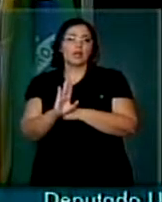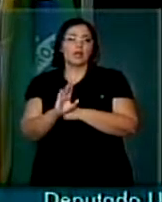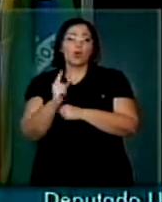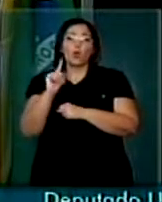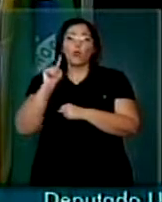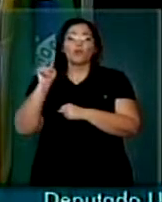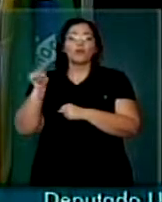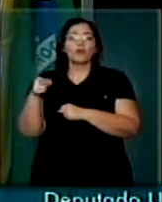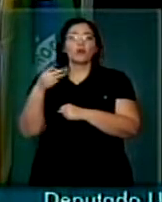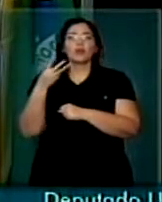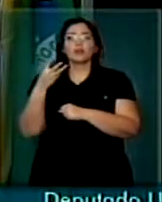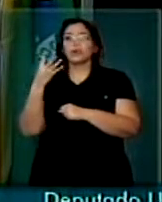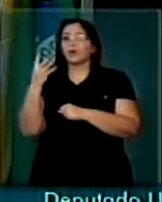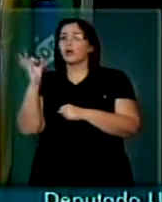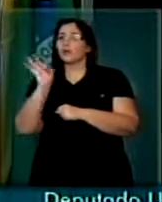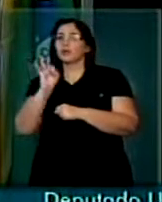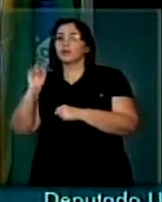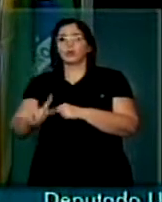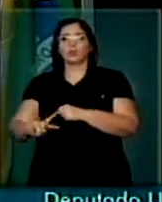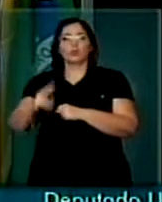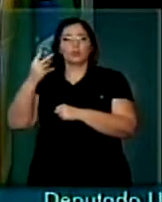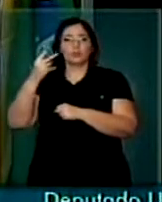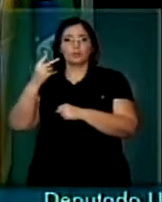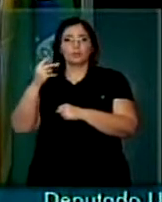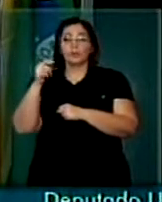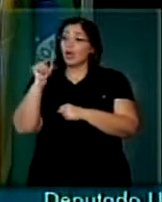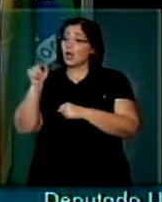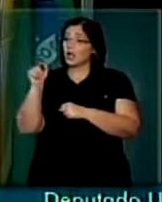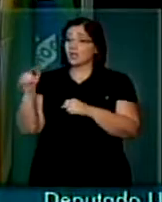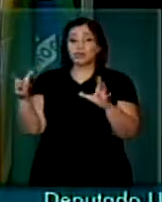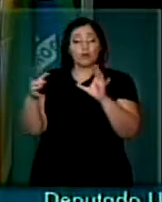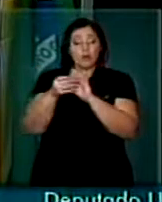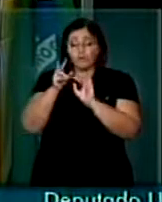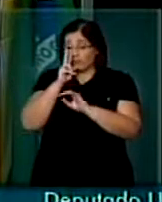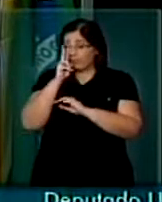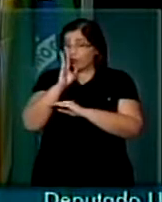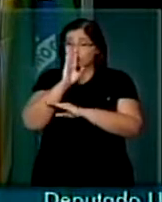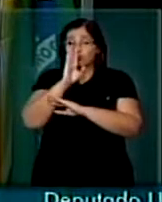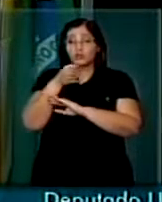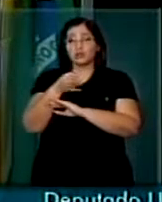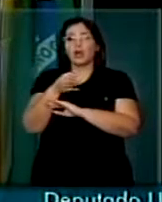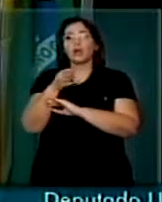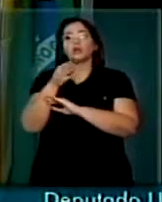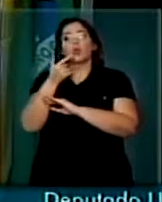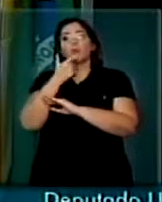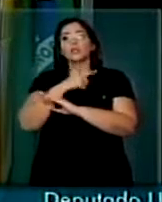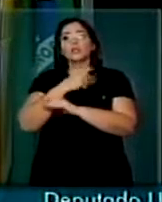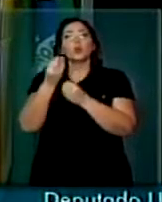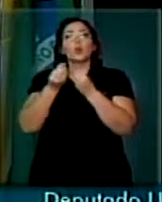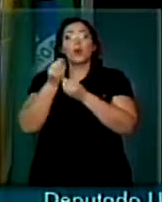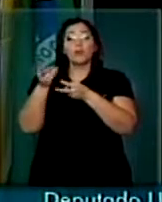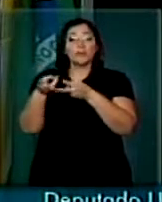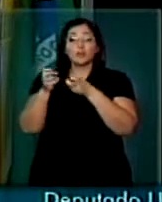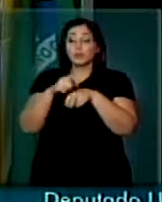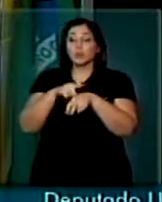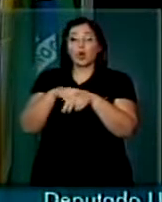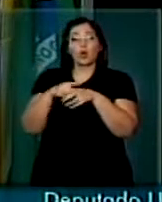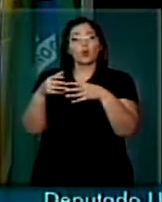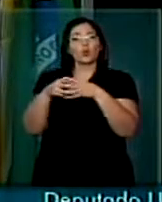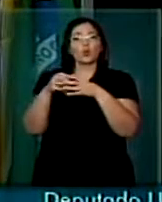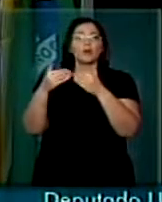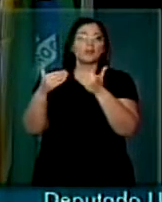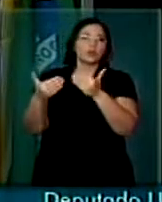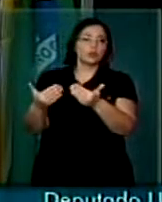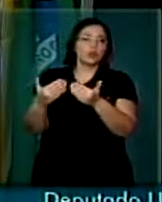1,34%. Essa relação forte e direta foi prontamente percebida pelo Executivo,